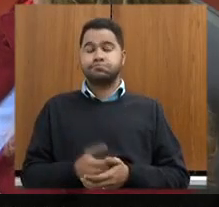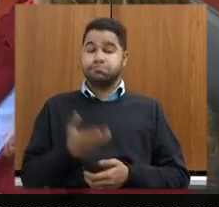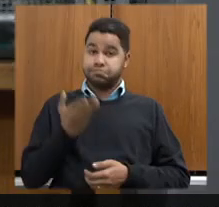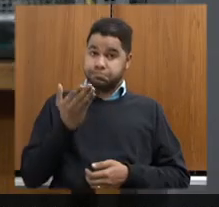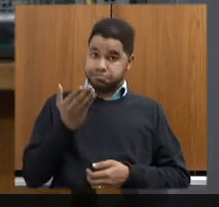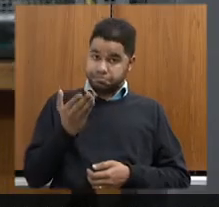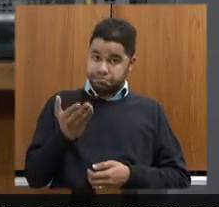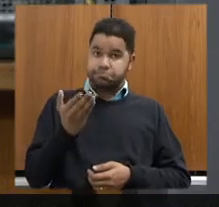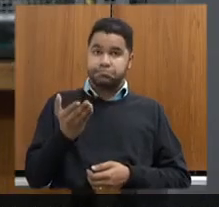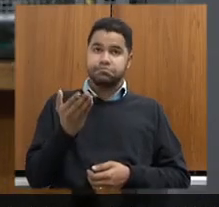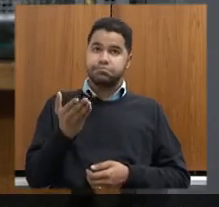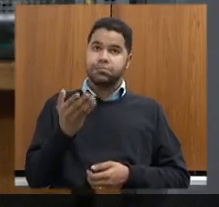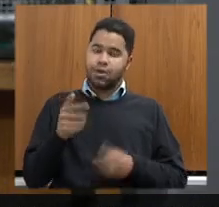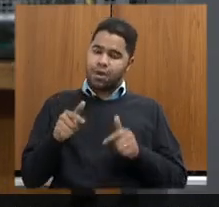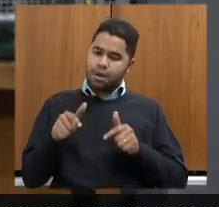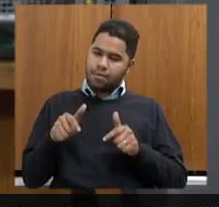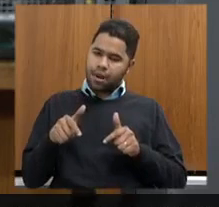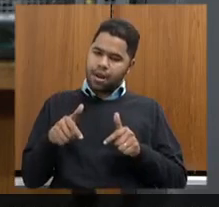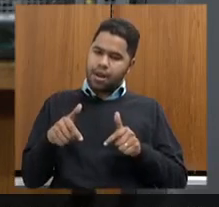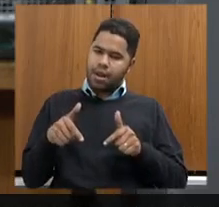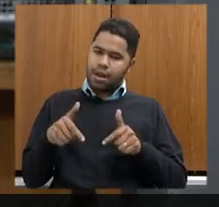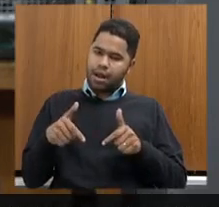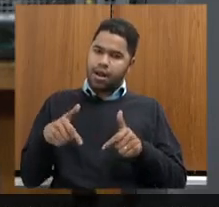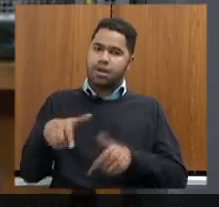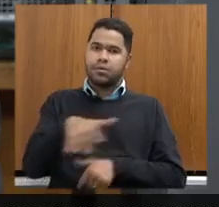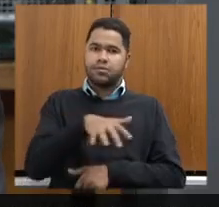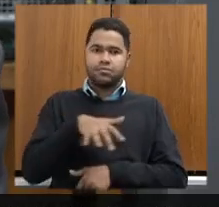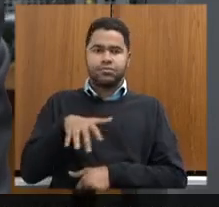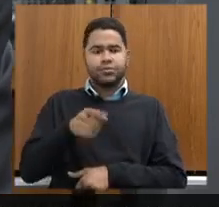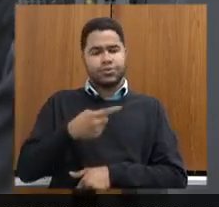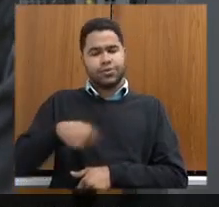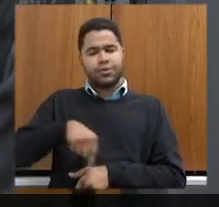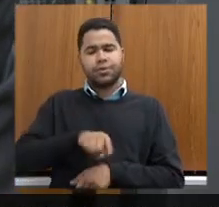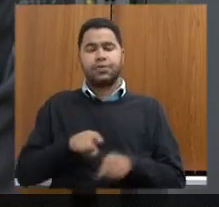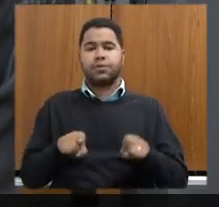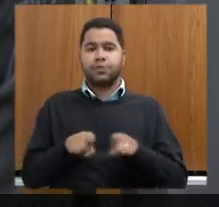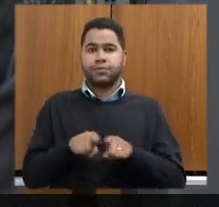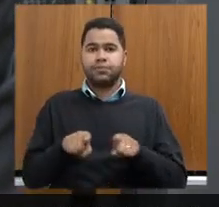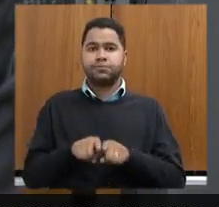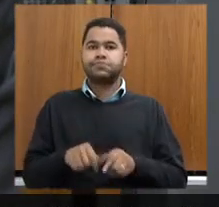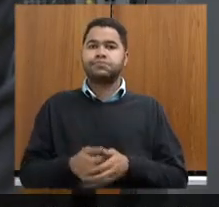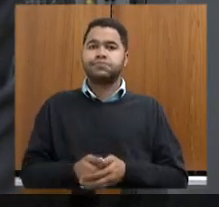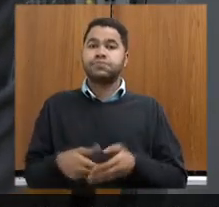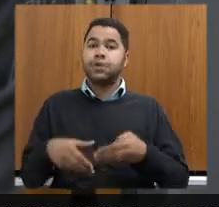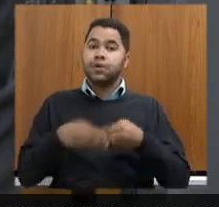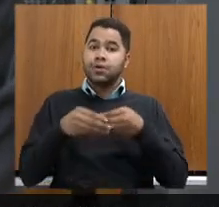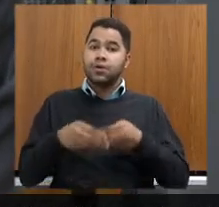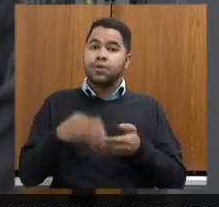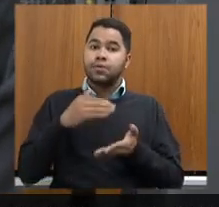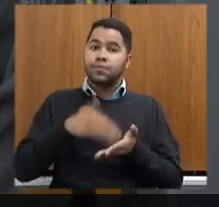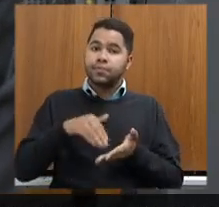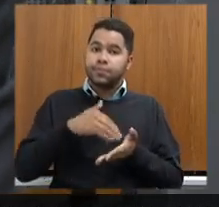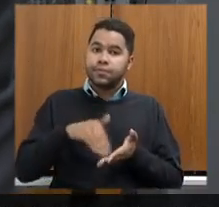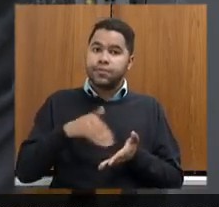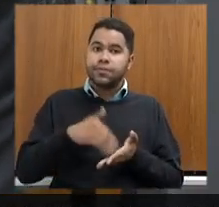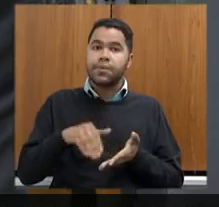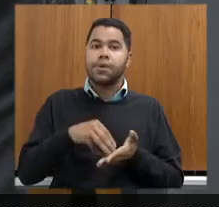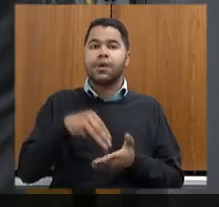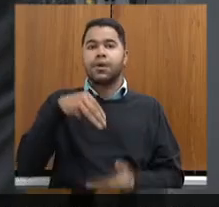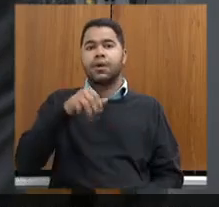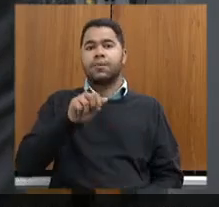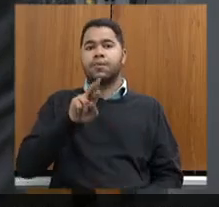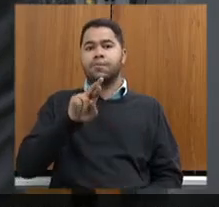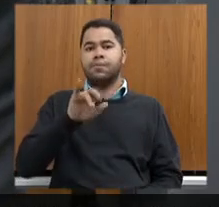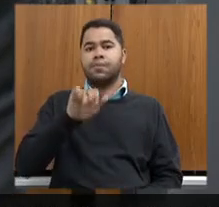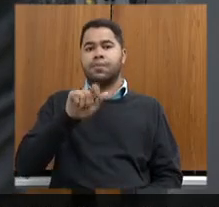um árduo defensor do meio ambiente, como nós somos também, cumprimentar a nossa secretária, a secretária Marília,